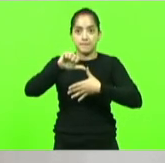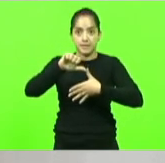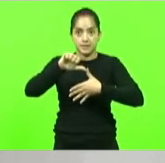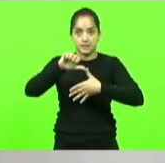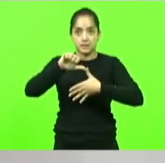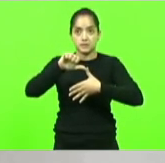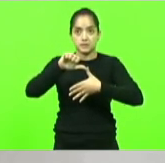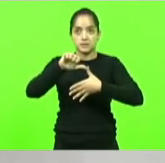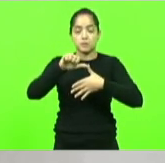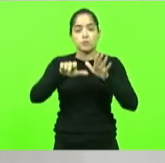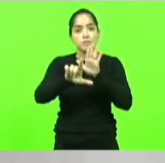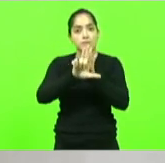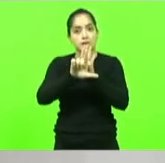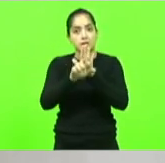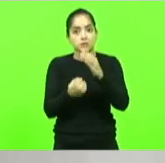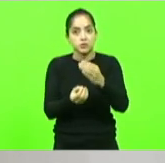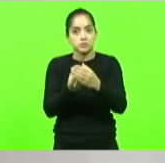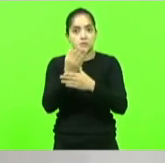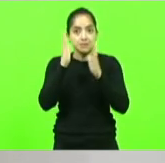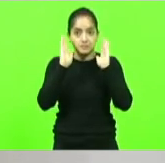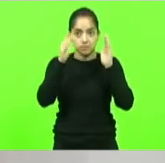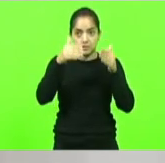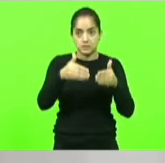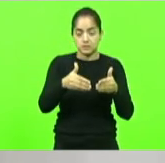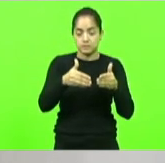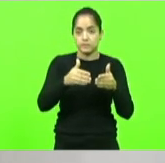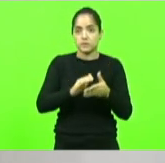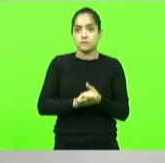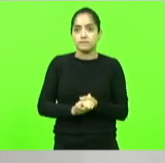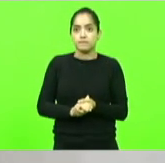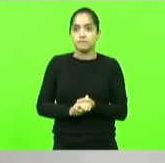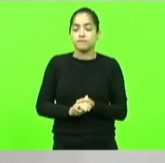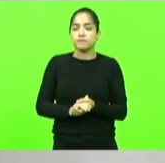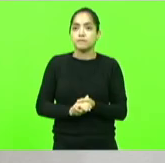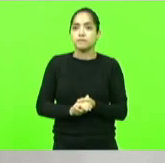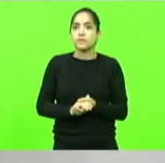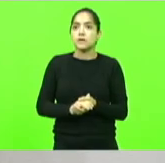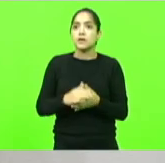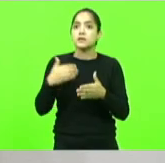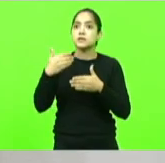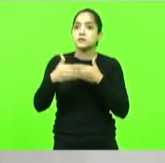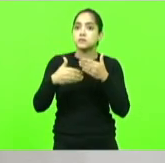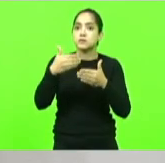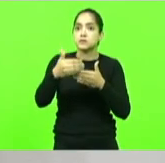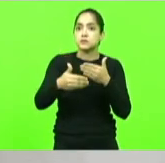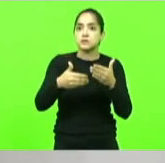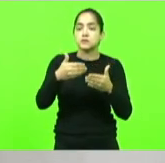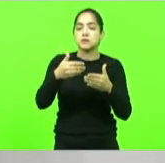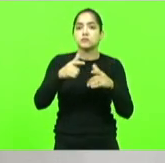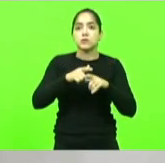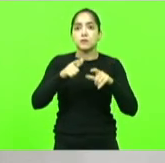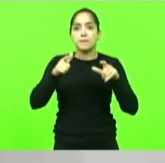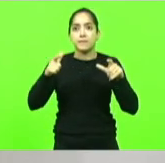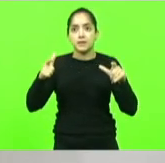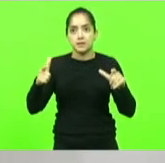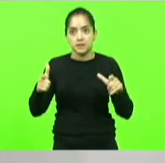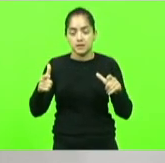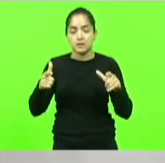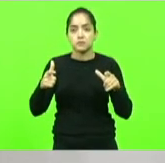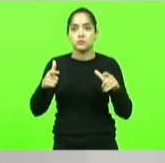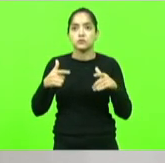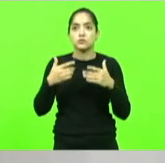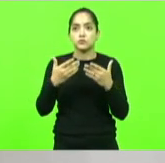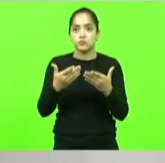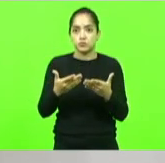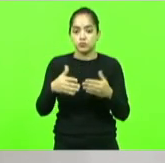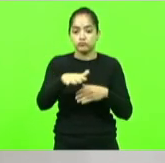uma legislação específica para tal desde então a psicologia tem ampliado vertiginosamente o